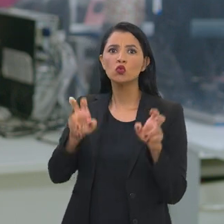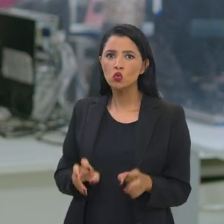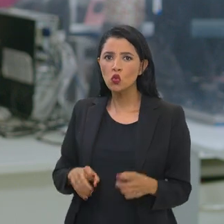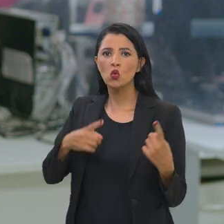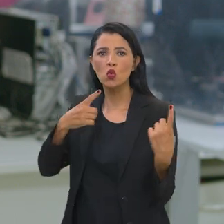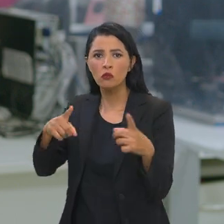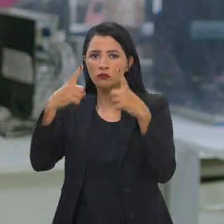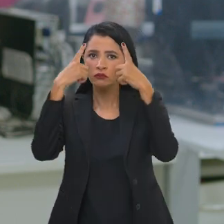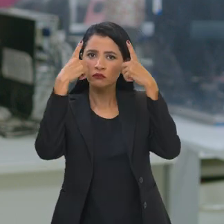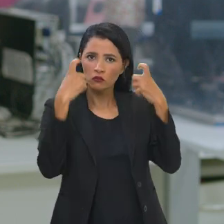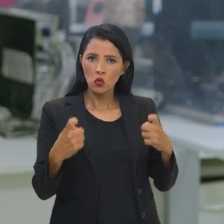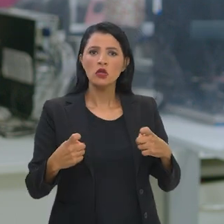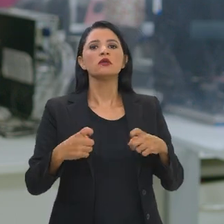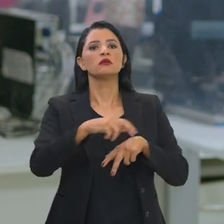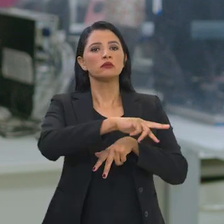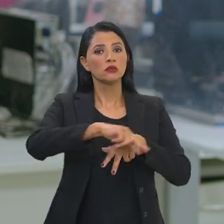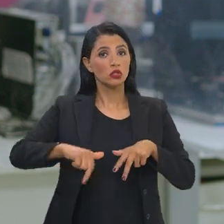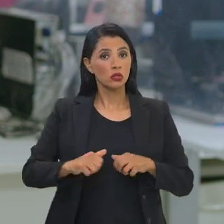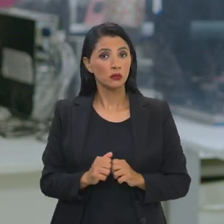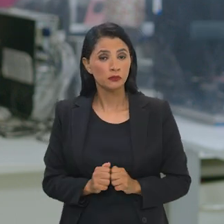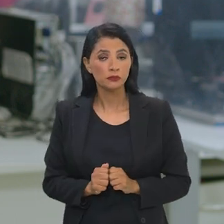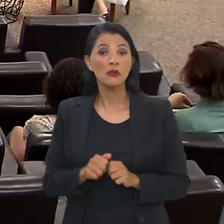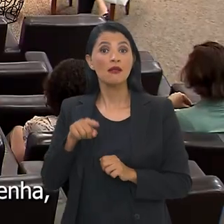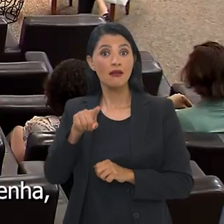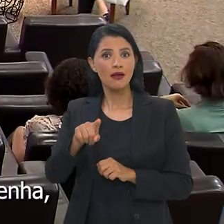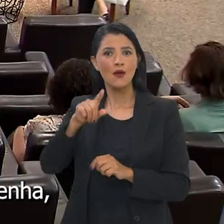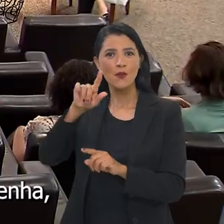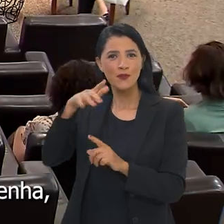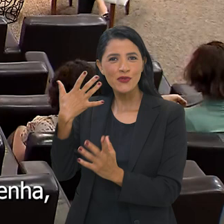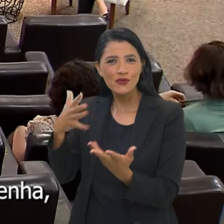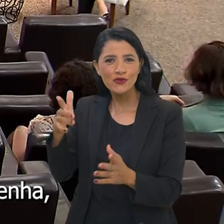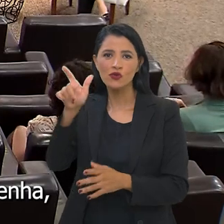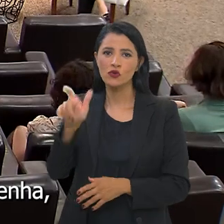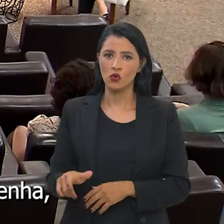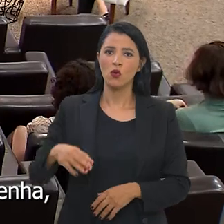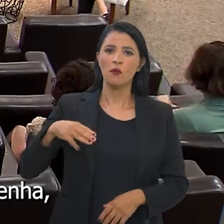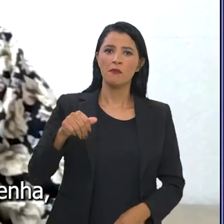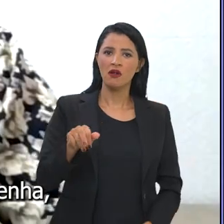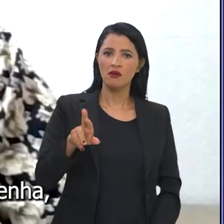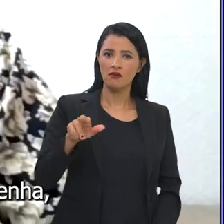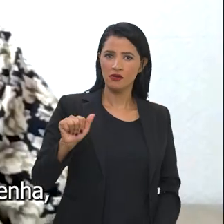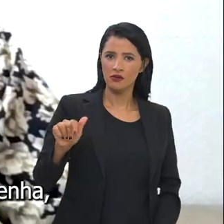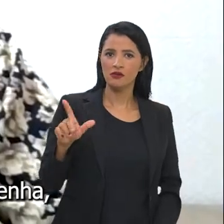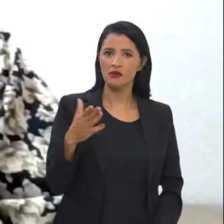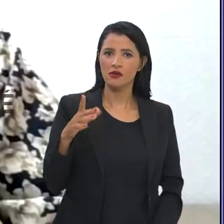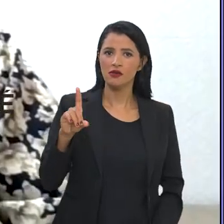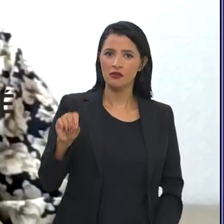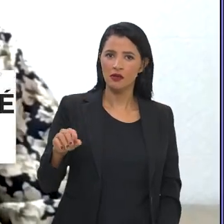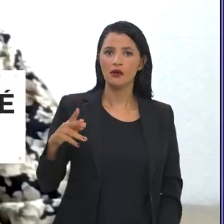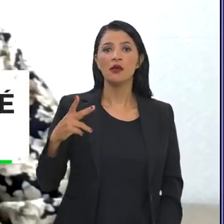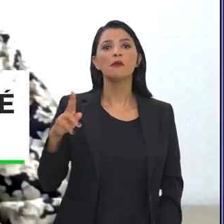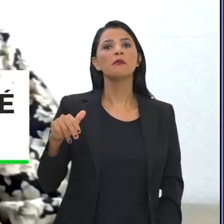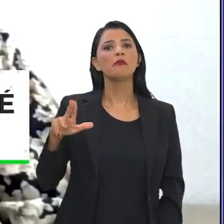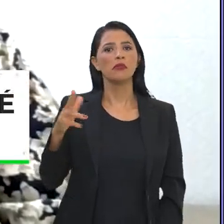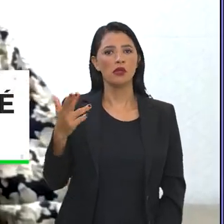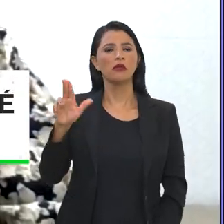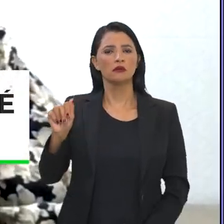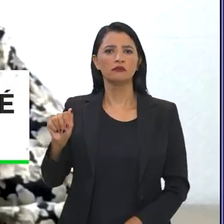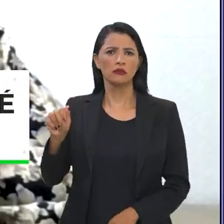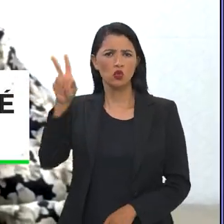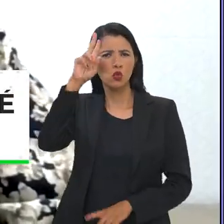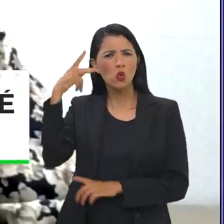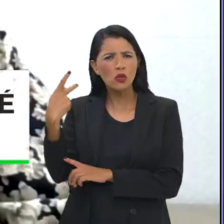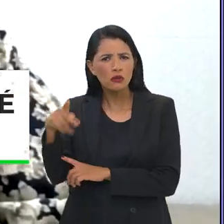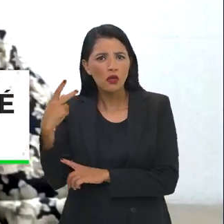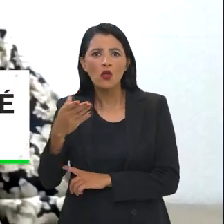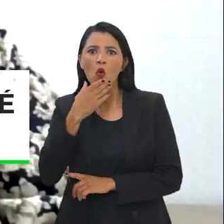conversa sobre o enfrentamento à violência de gênero. O evento homenageou a farmacêutica Maria da Penha, cuja história de superação após